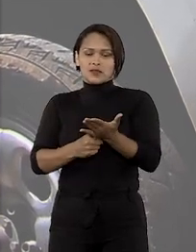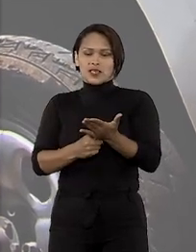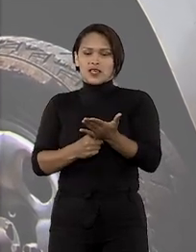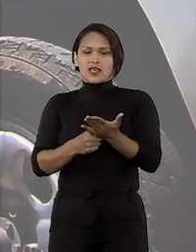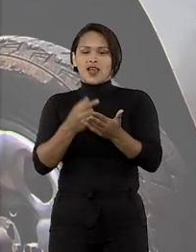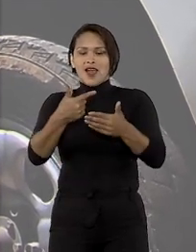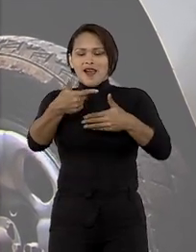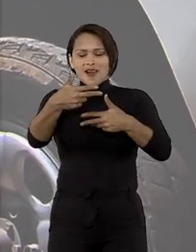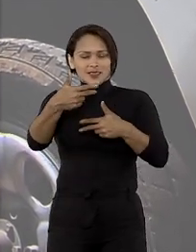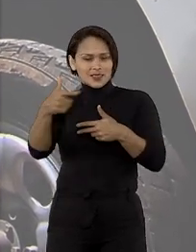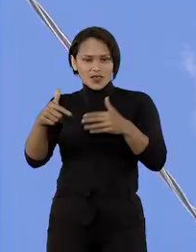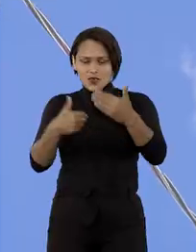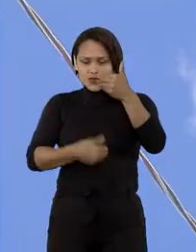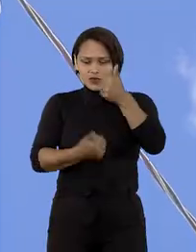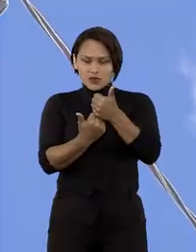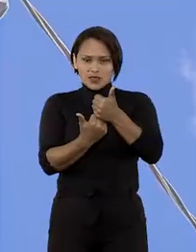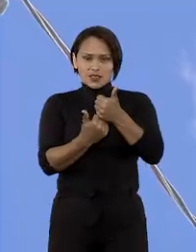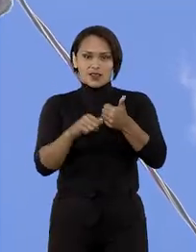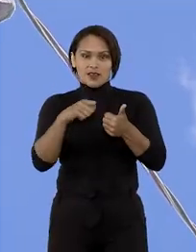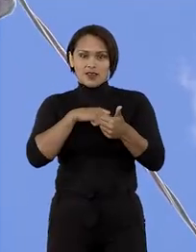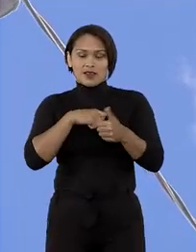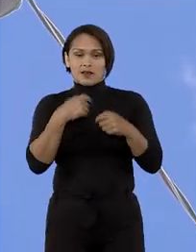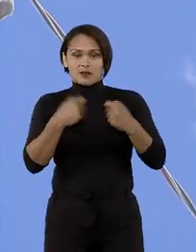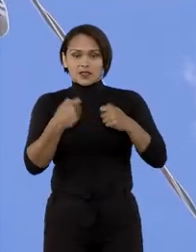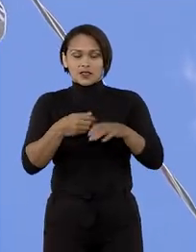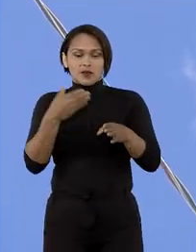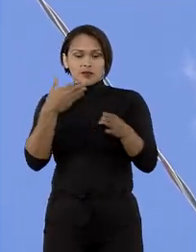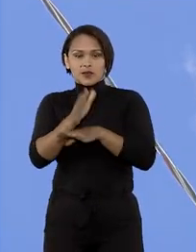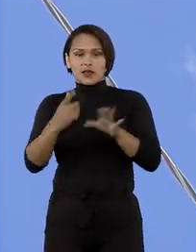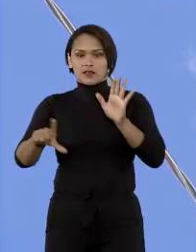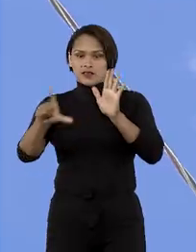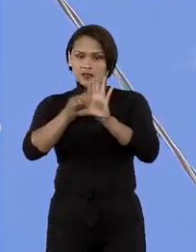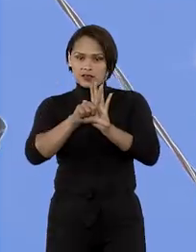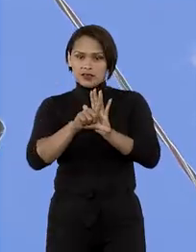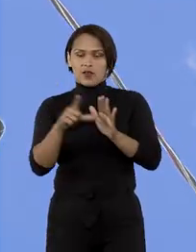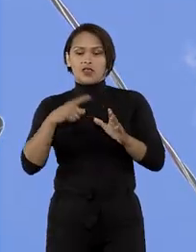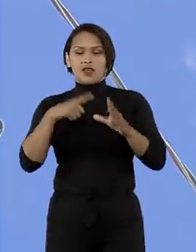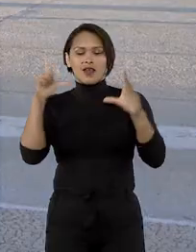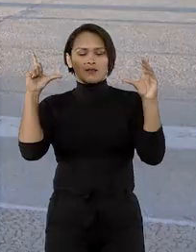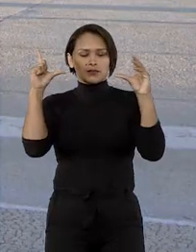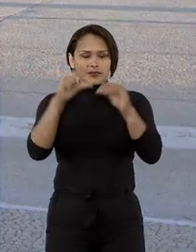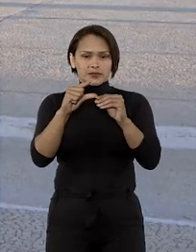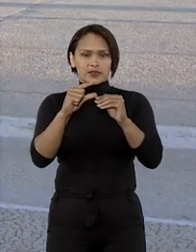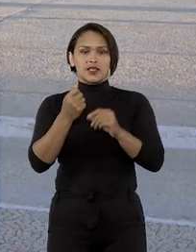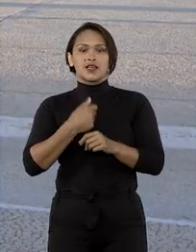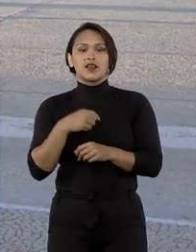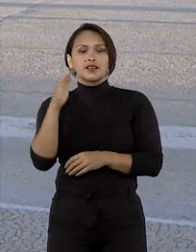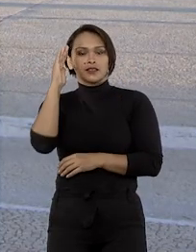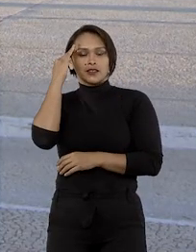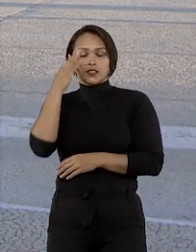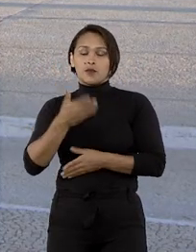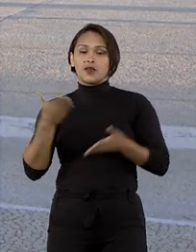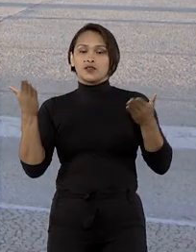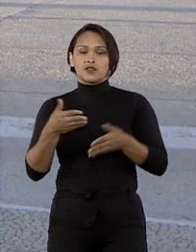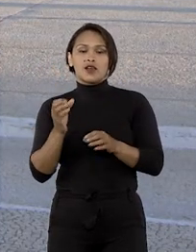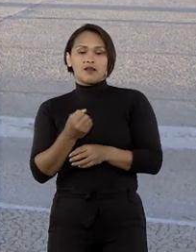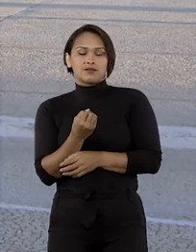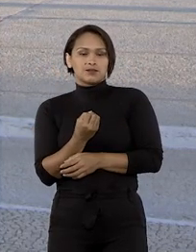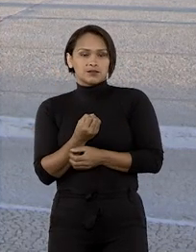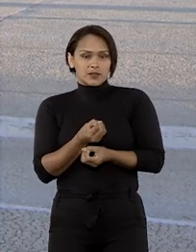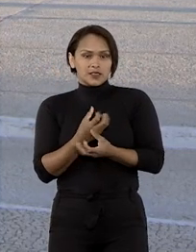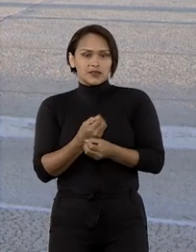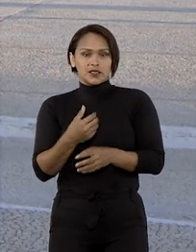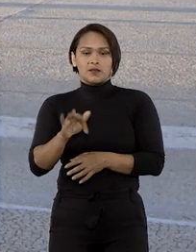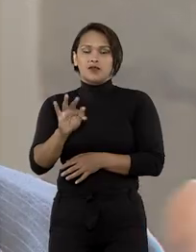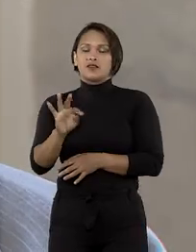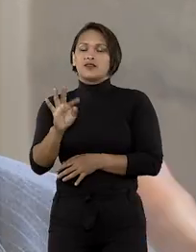subsidiárias, para as quais basta a existência de autorização legislativa genérica, entendimento já manifestado pelo Supremo